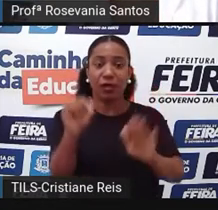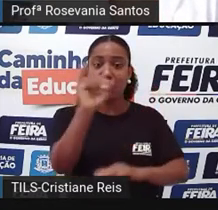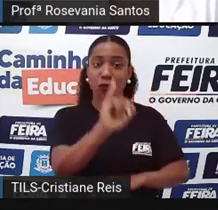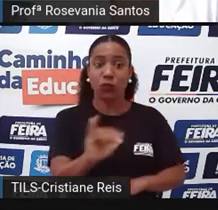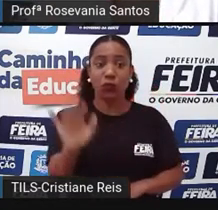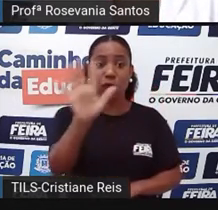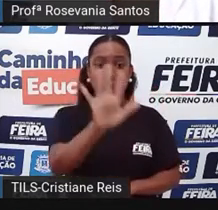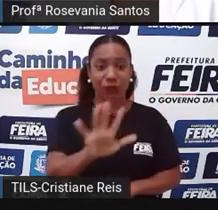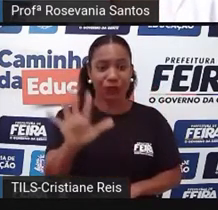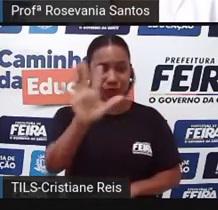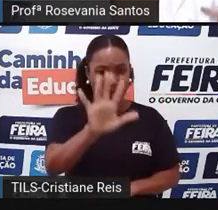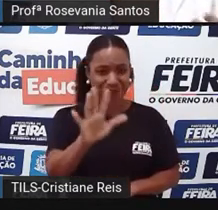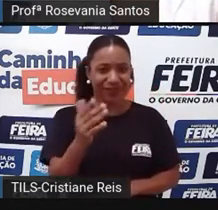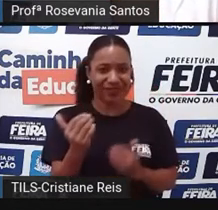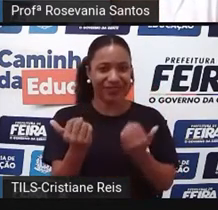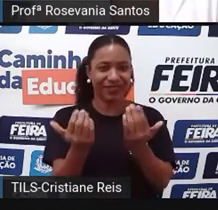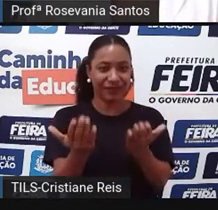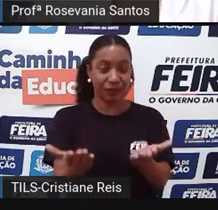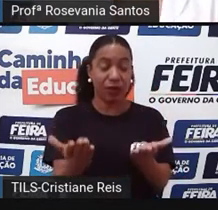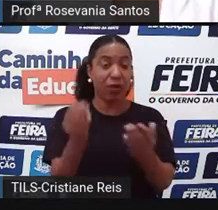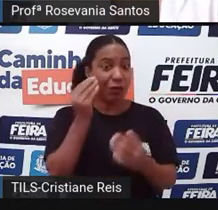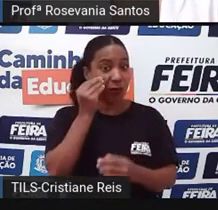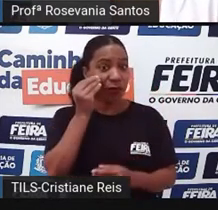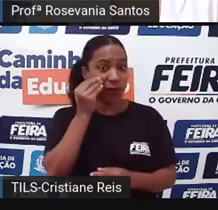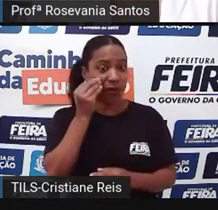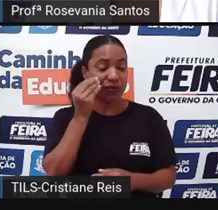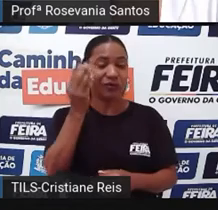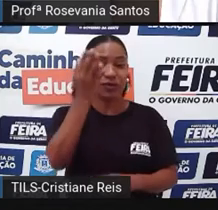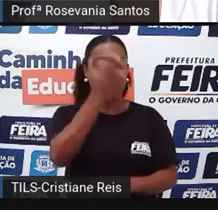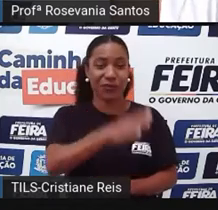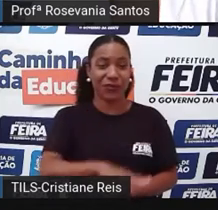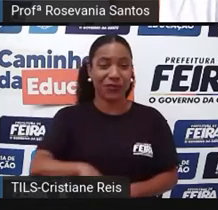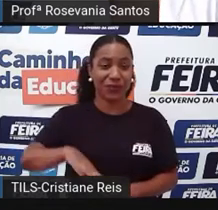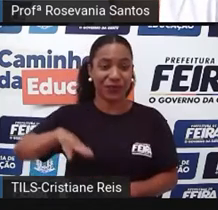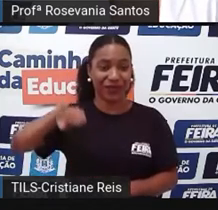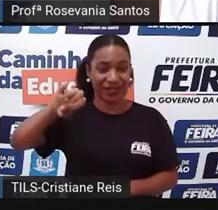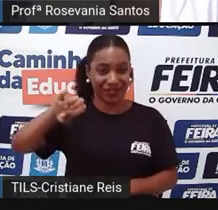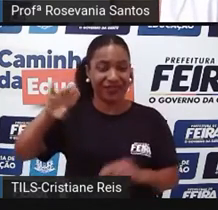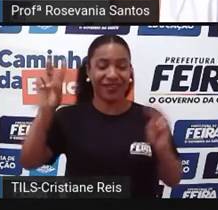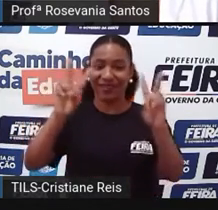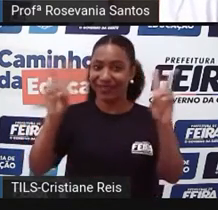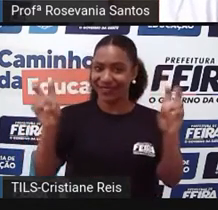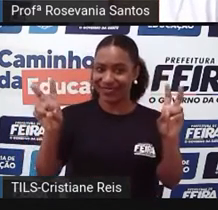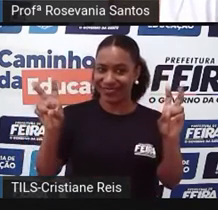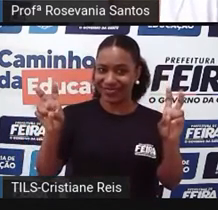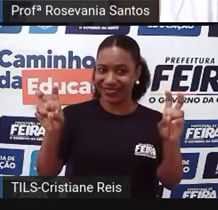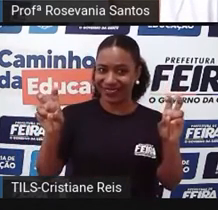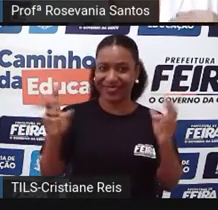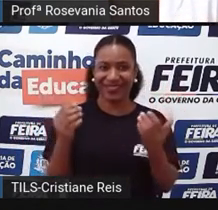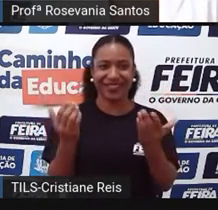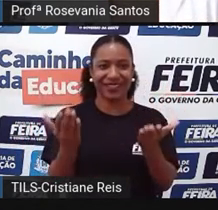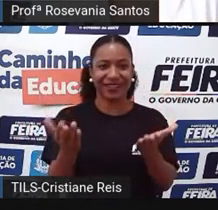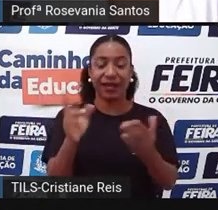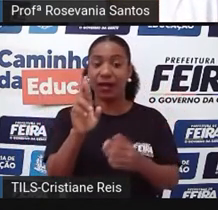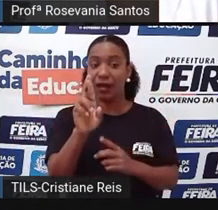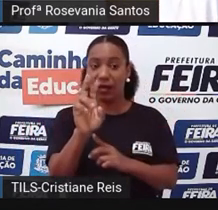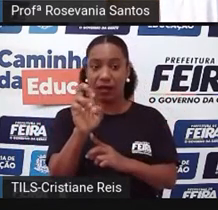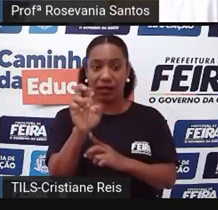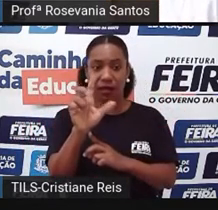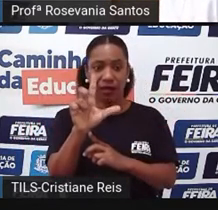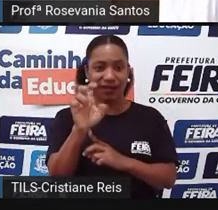desse relevo maravilhoso, que é o tema da aula de hoje. Vocês estão vendo esse panorama, uma paisagem